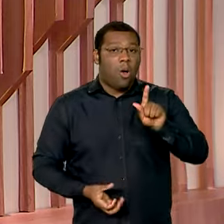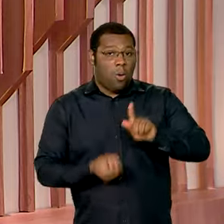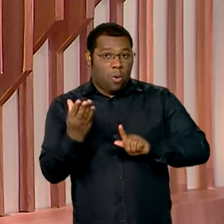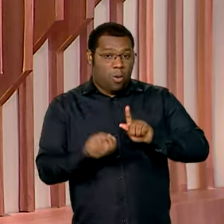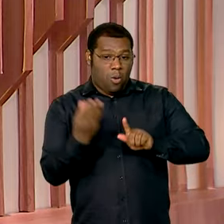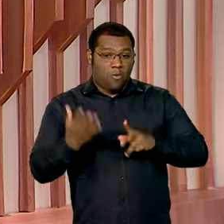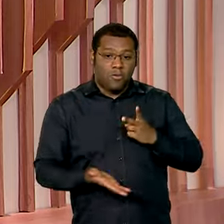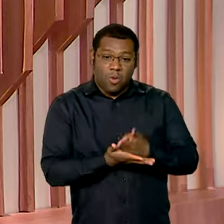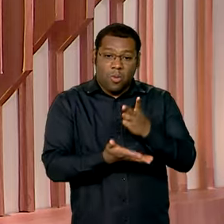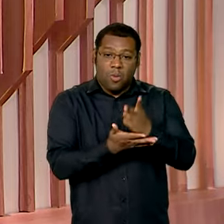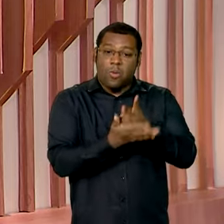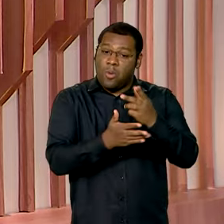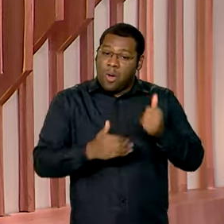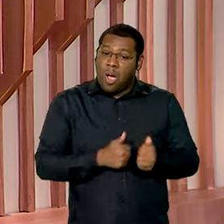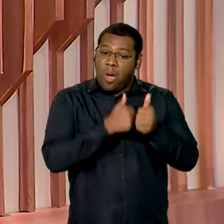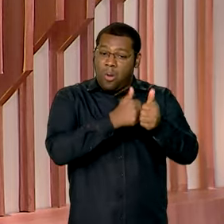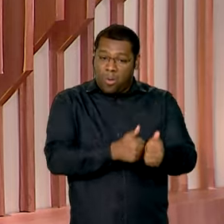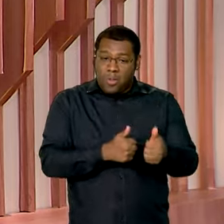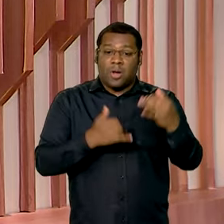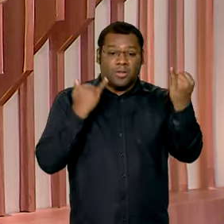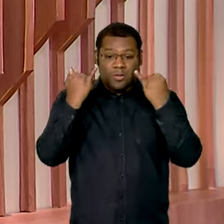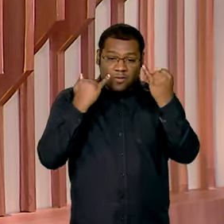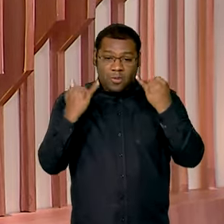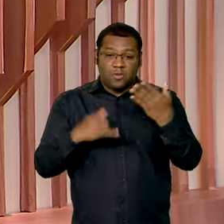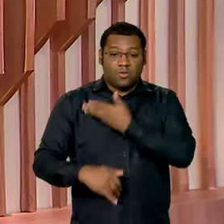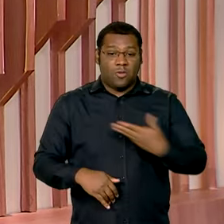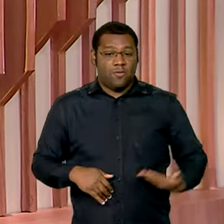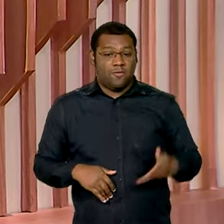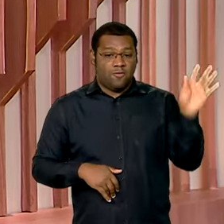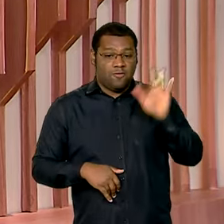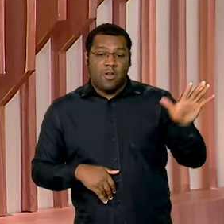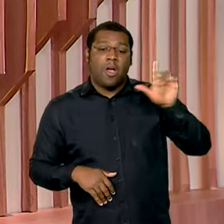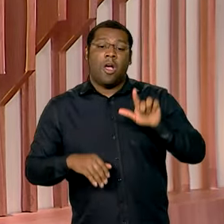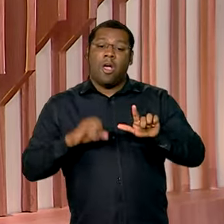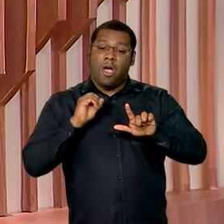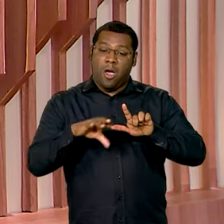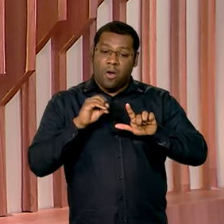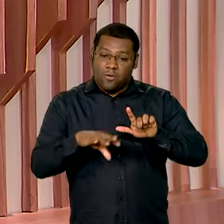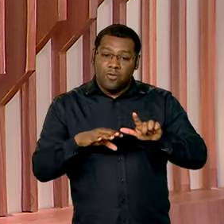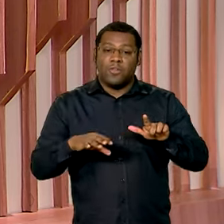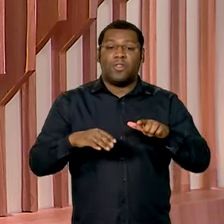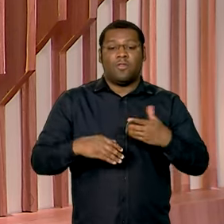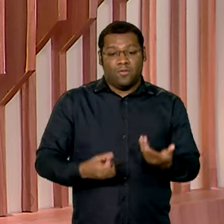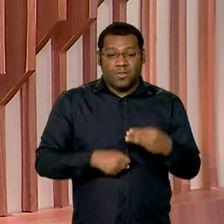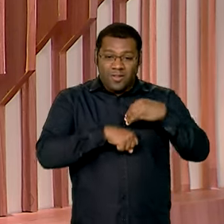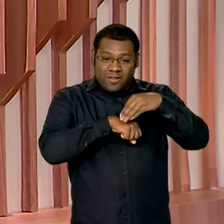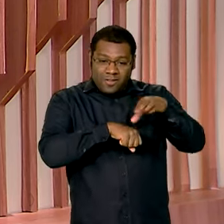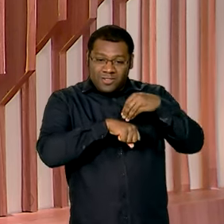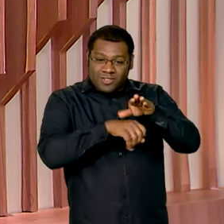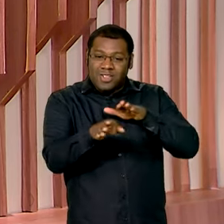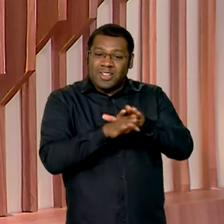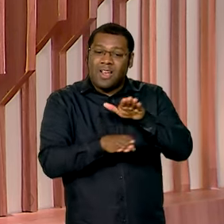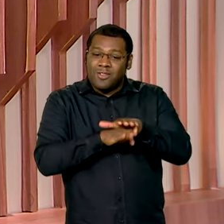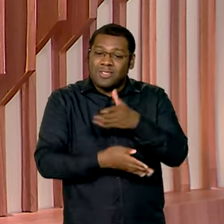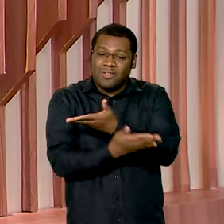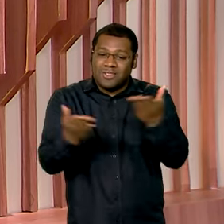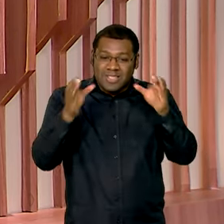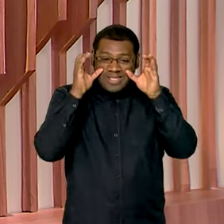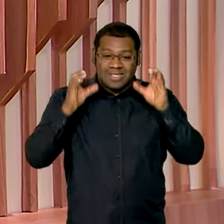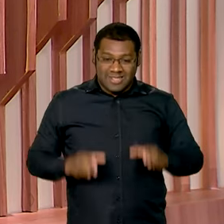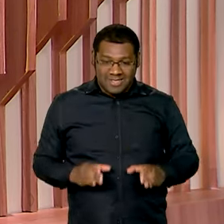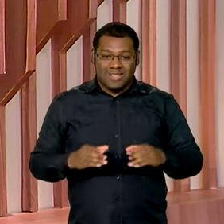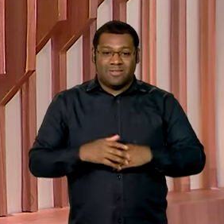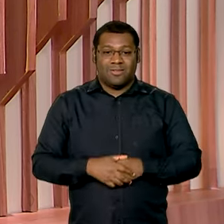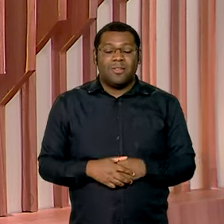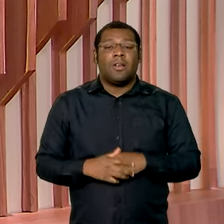segue acompanhando todas as ações do governo federal com eventos ao vivo, dicas e serviços para você, cidadão. Daqui a